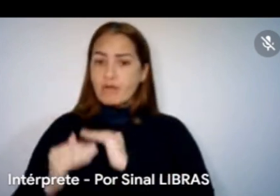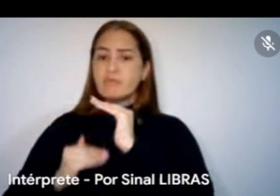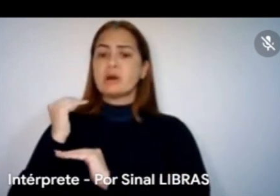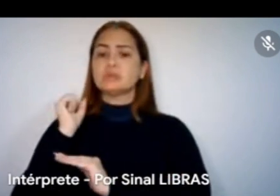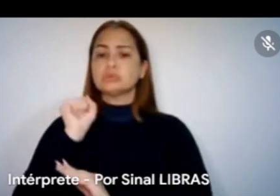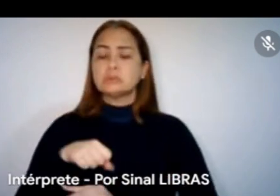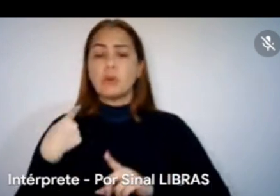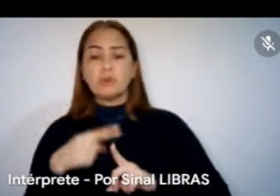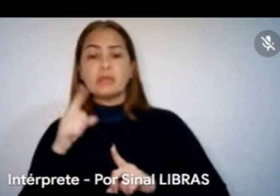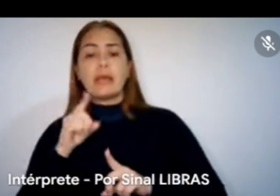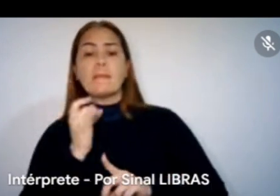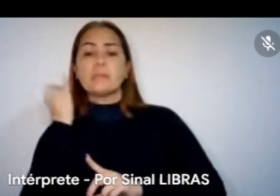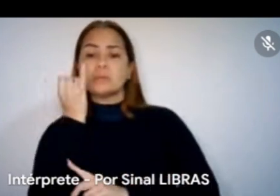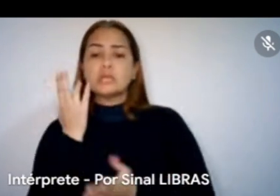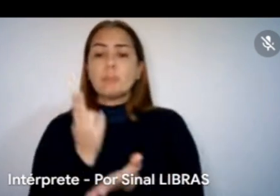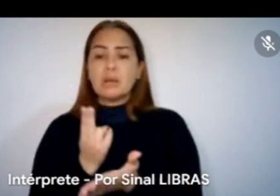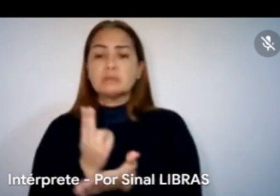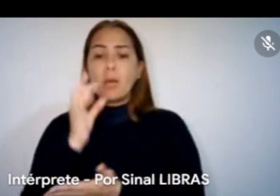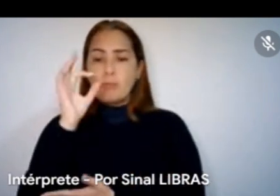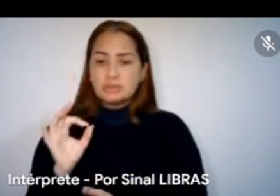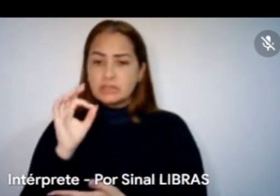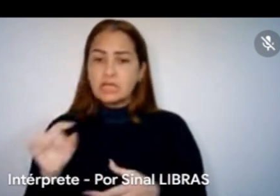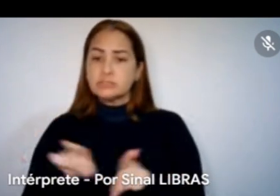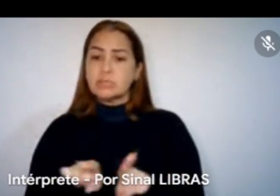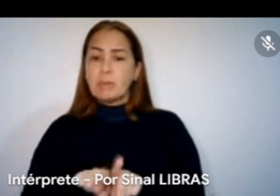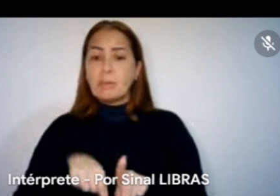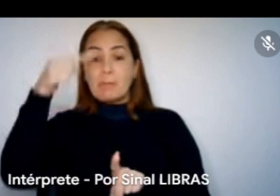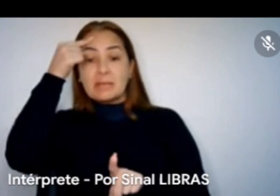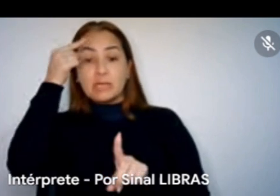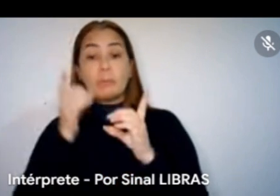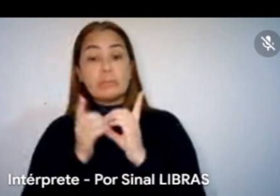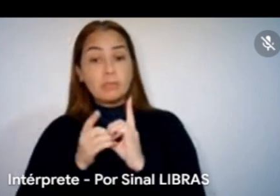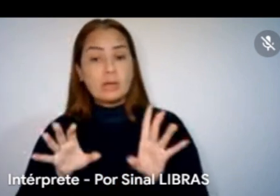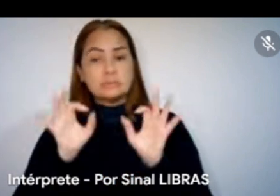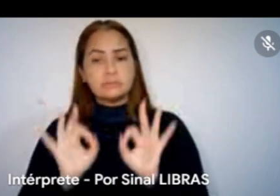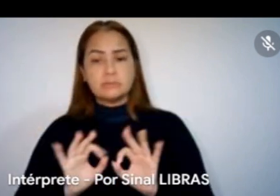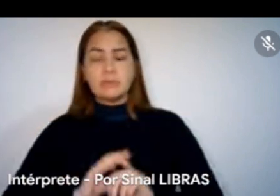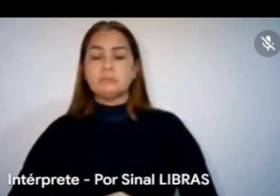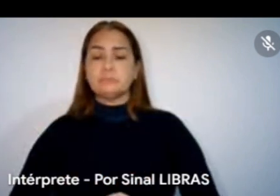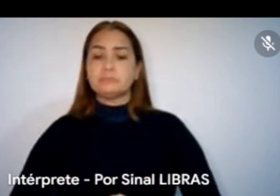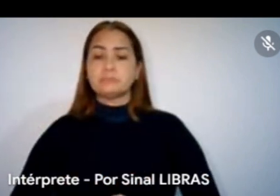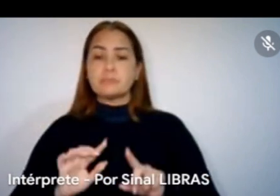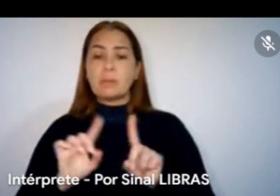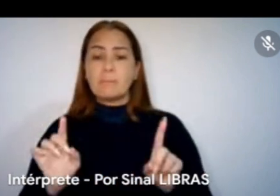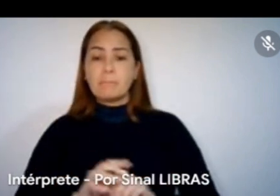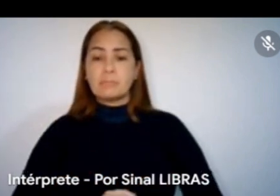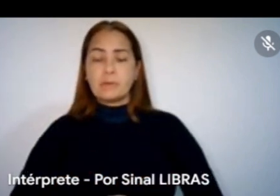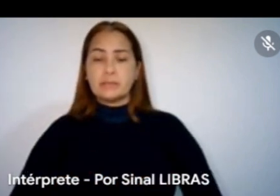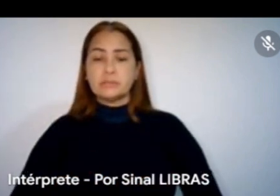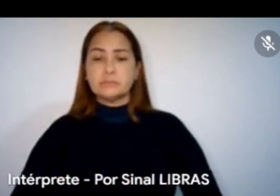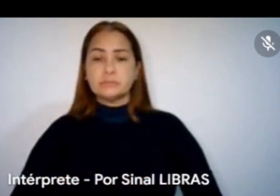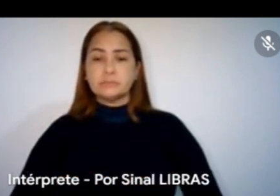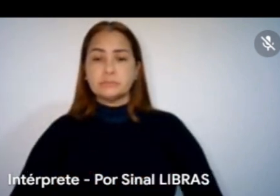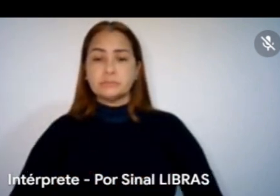importante ser mantido também essa porcentagem para tentar pensar nessa democratização, mas acho que ainda mais a gente pensar, e